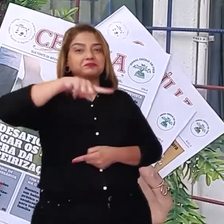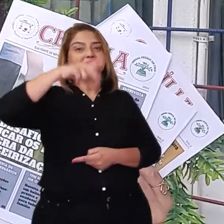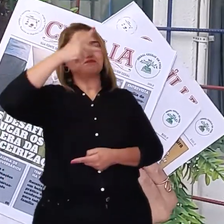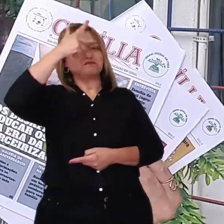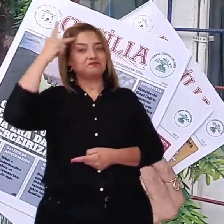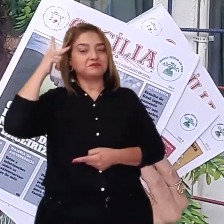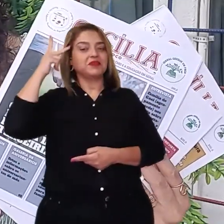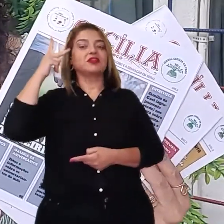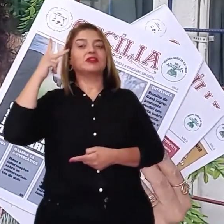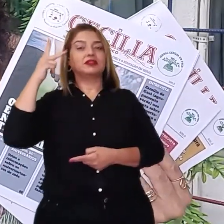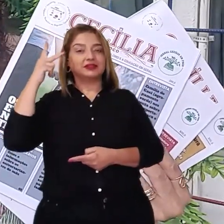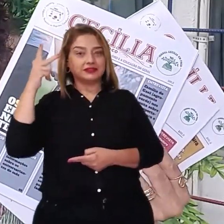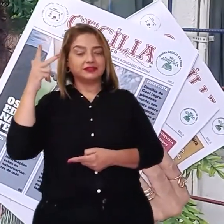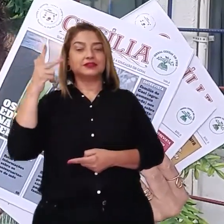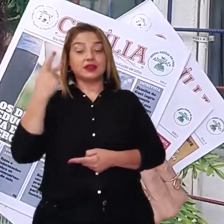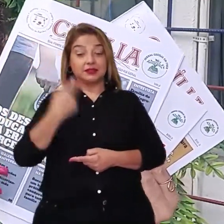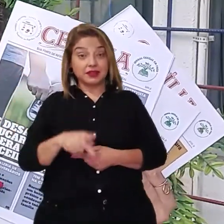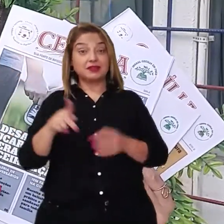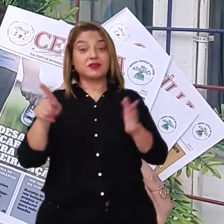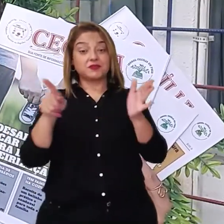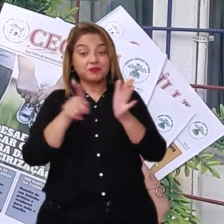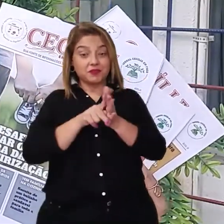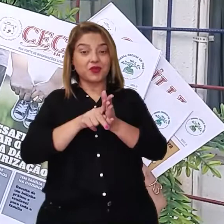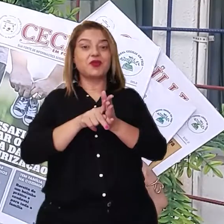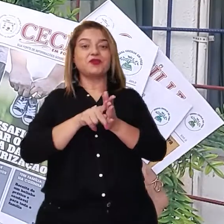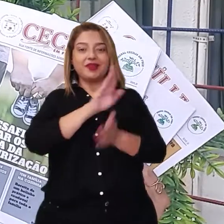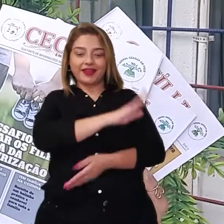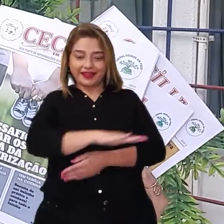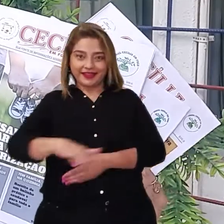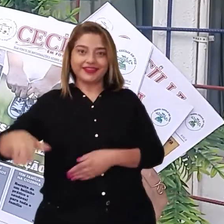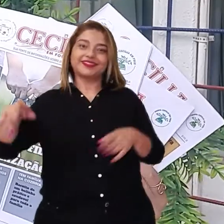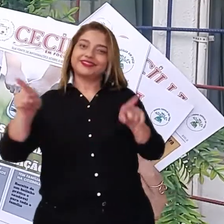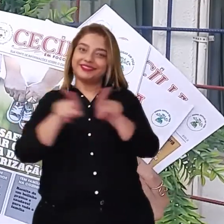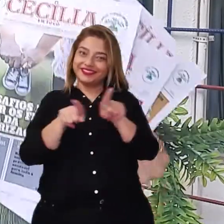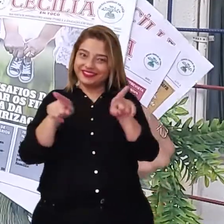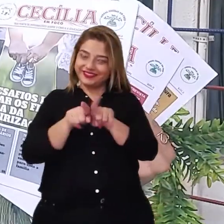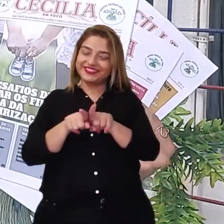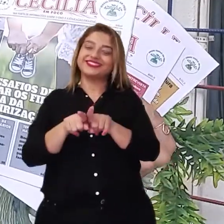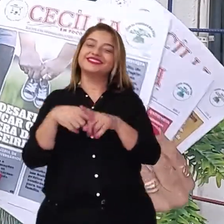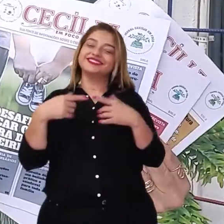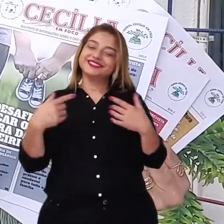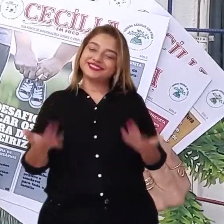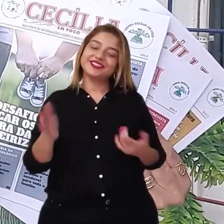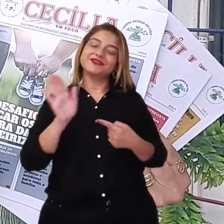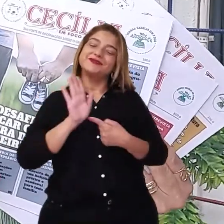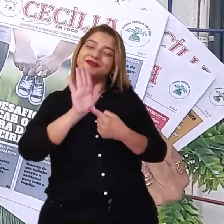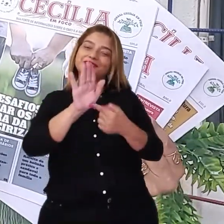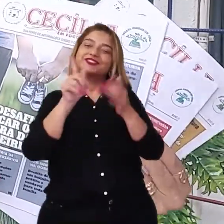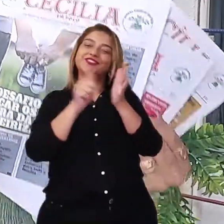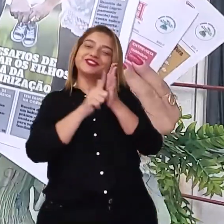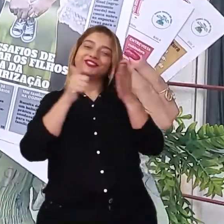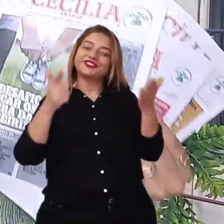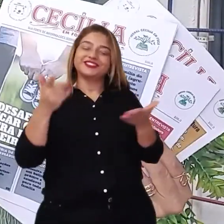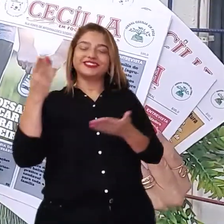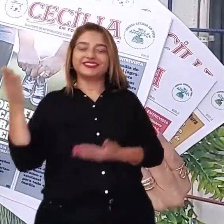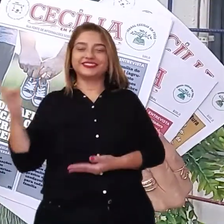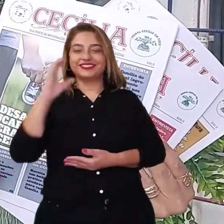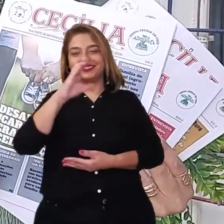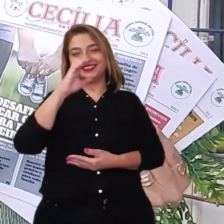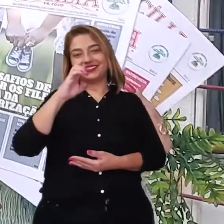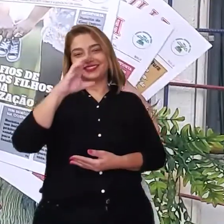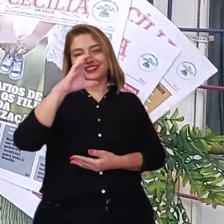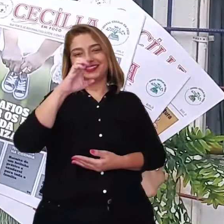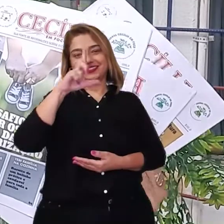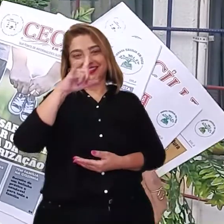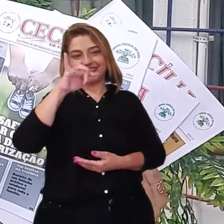as protagonistas desta instituição que são as nossas crianças. Então, com vocês, o nosso jornal Cecília em